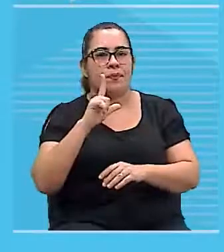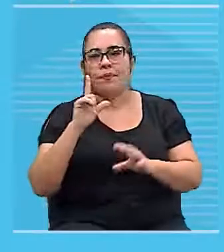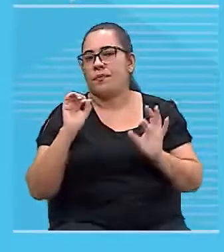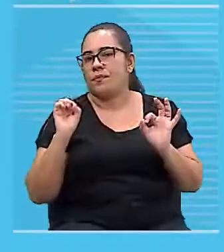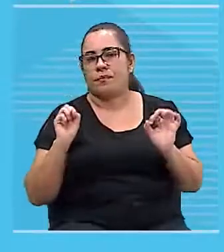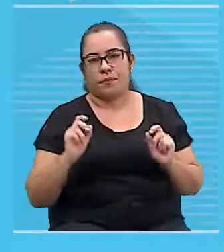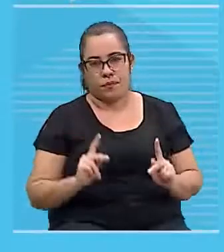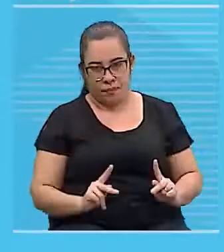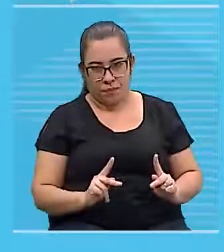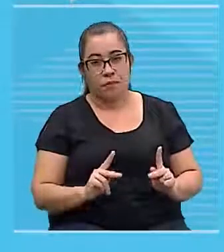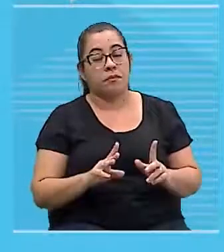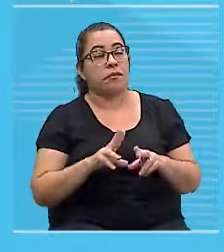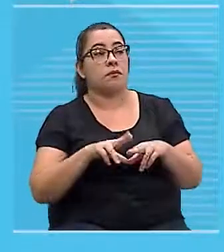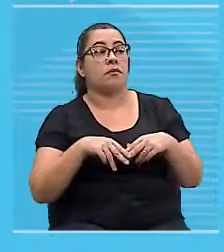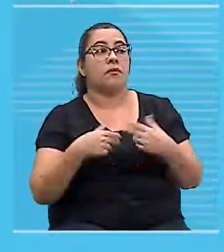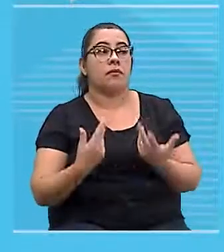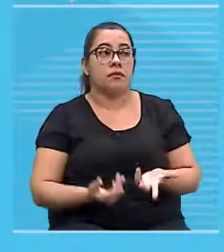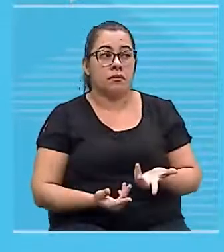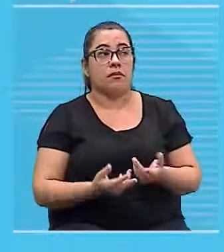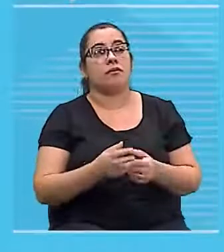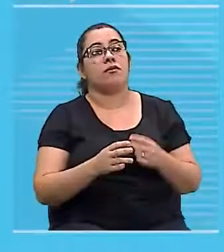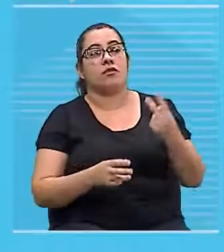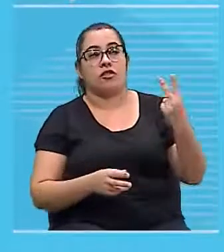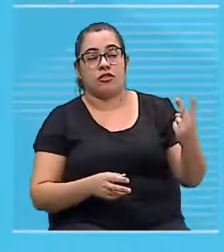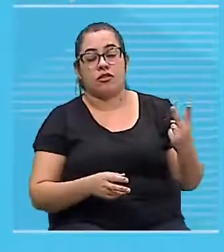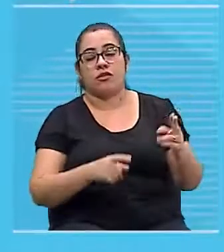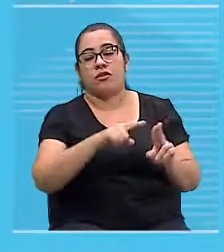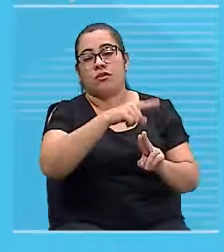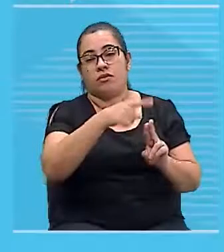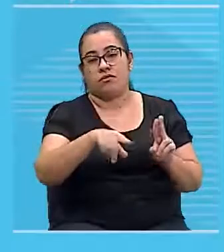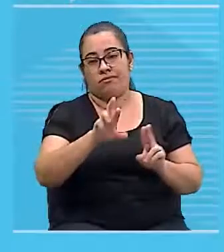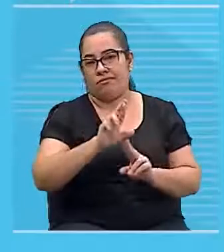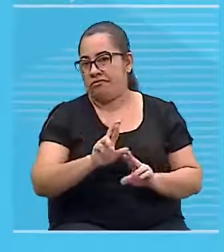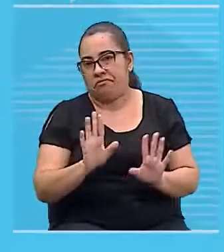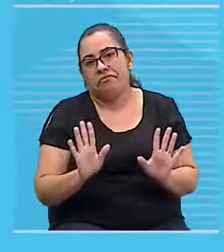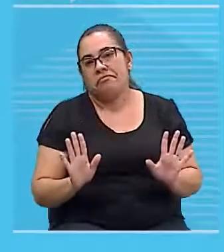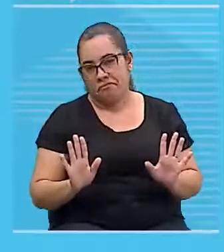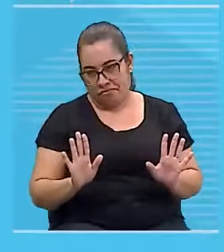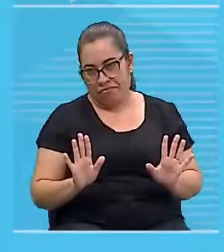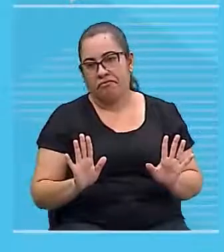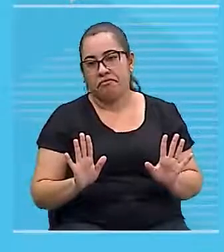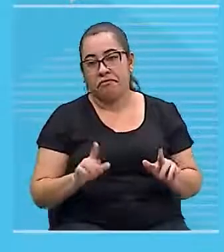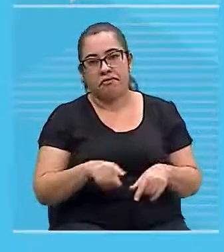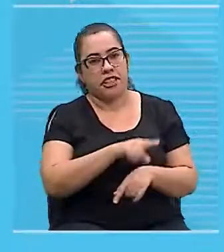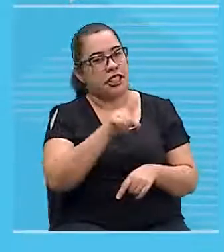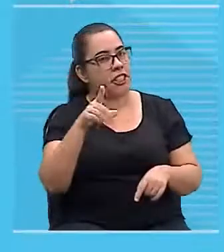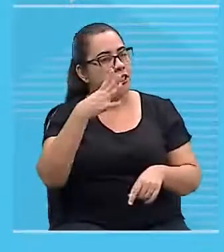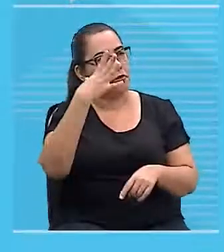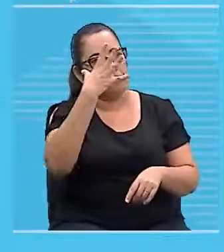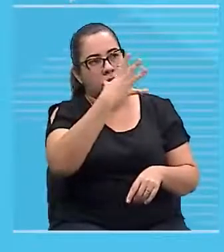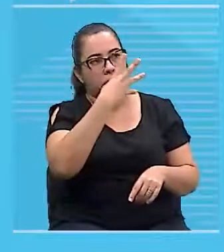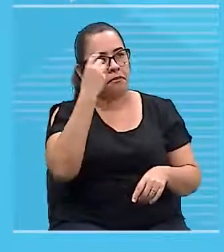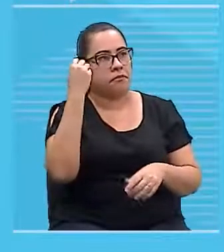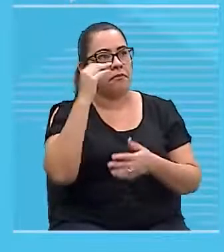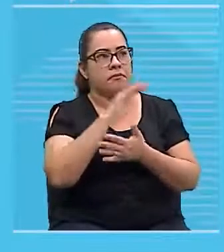por isso 2 pi r. Tá? Então, meus queridos, não esqueça